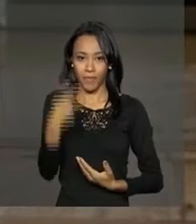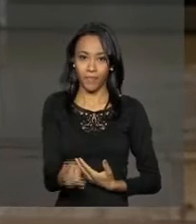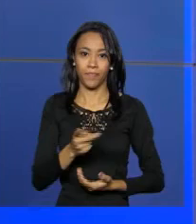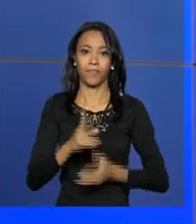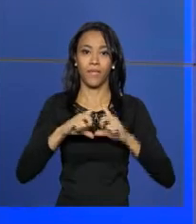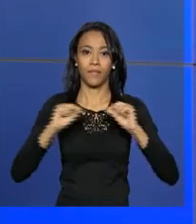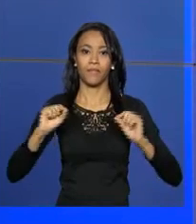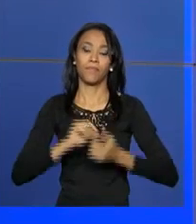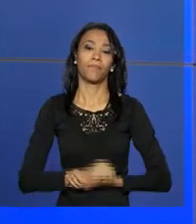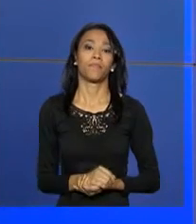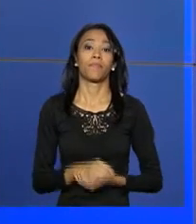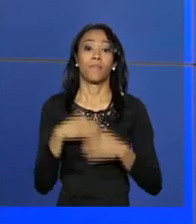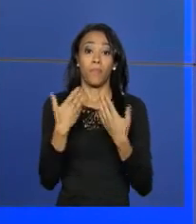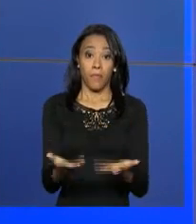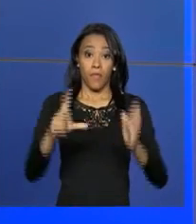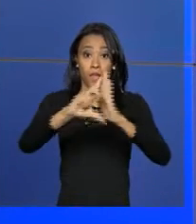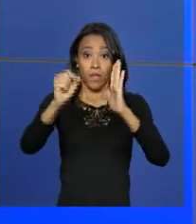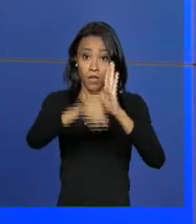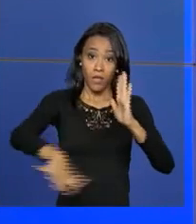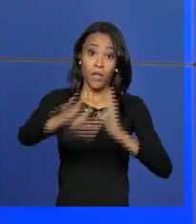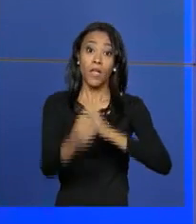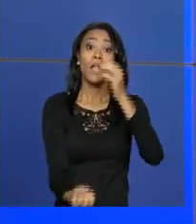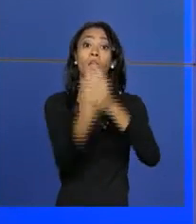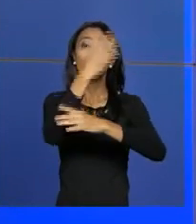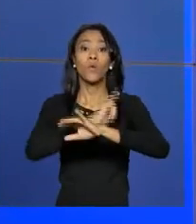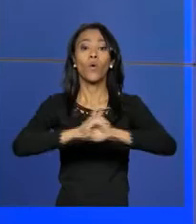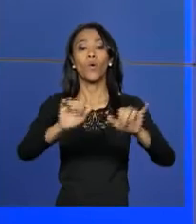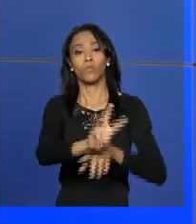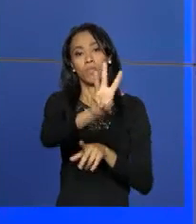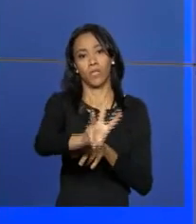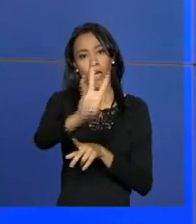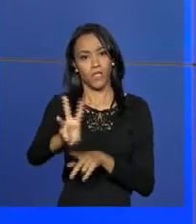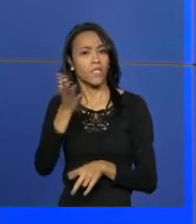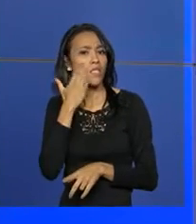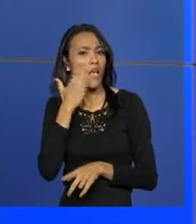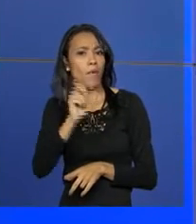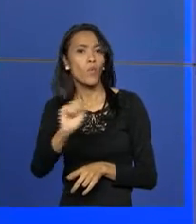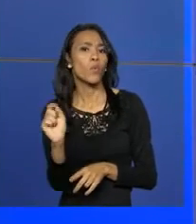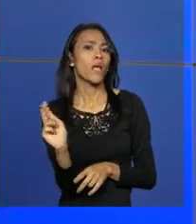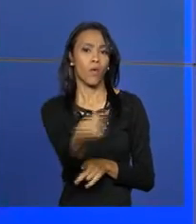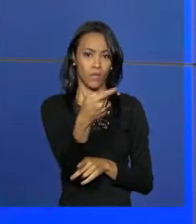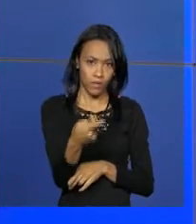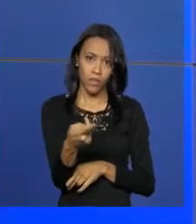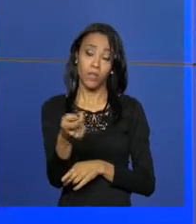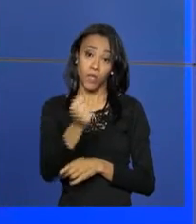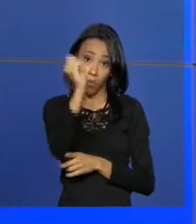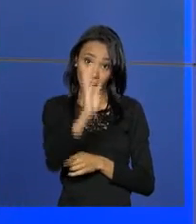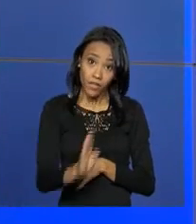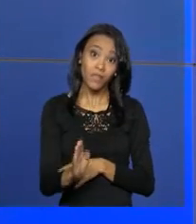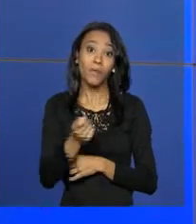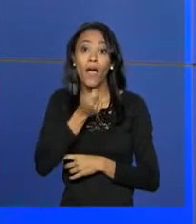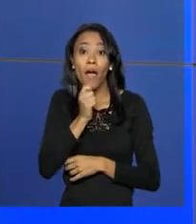Dias. O Palácio do Planalto lançou um site onde é possível conferir, por exemplo, as pautas positivas para que o Brasil, que